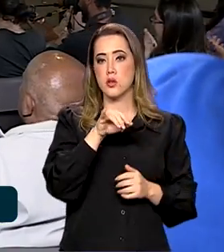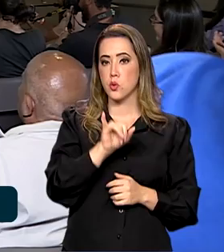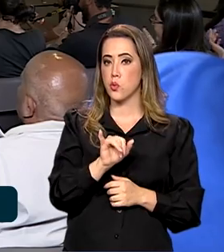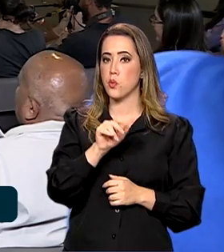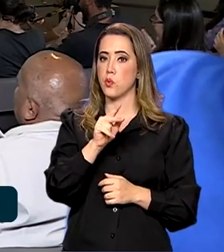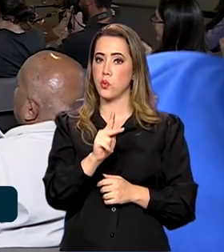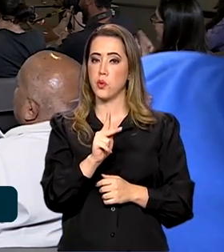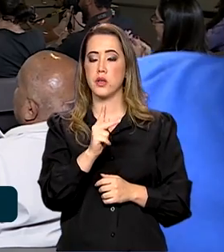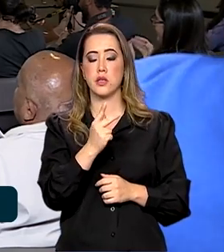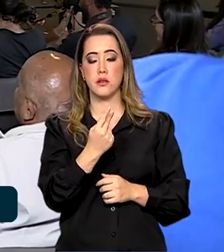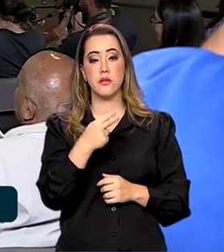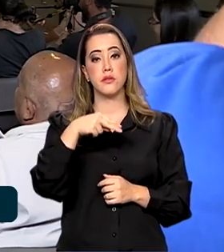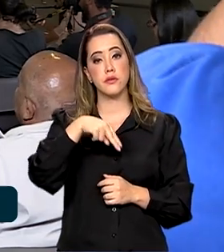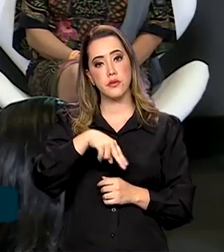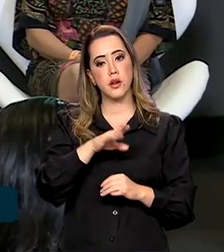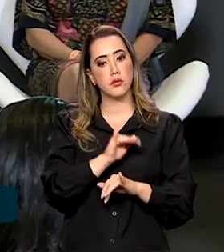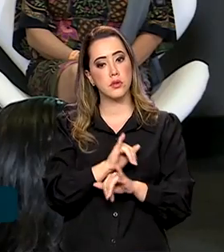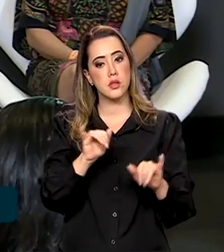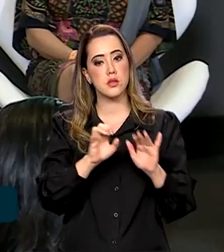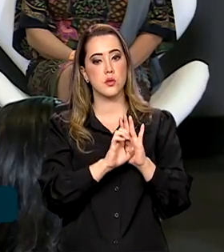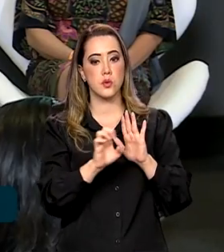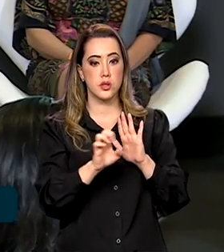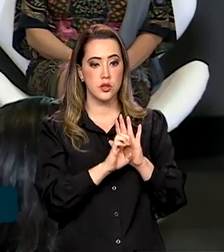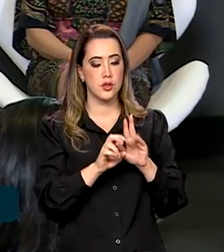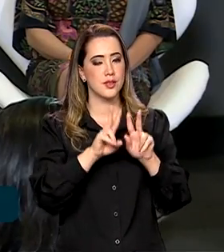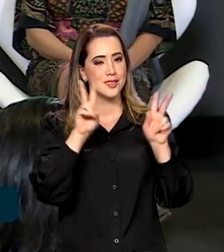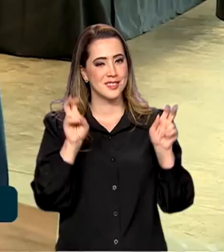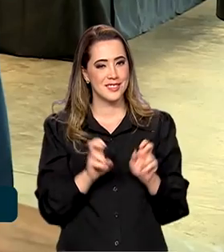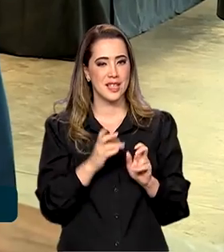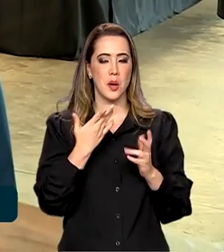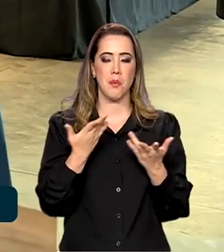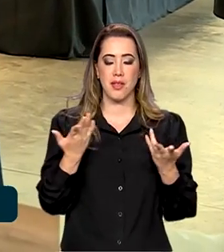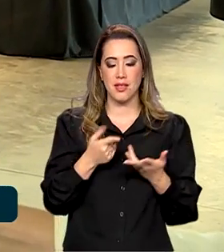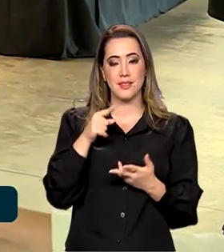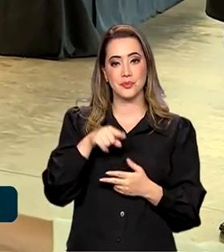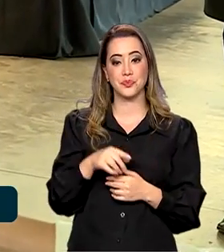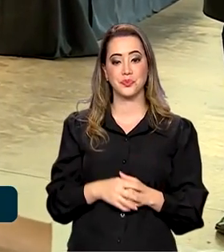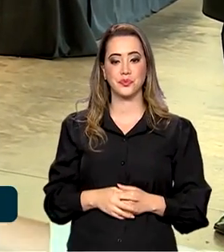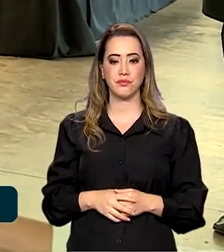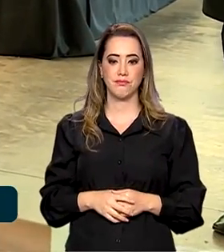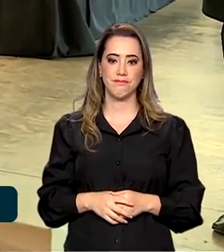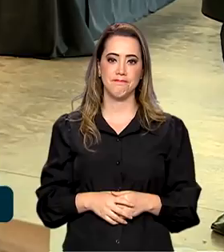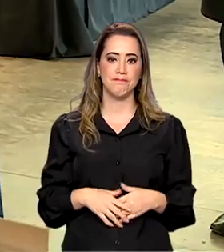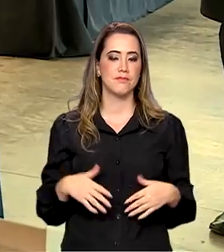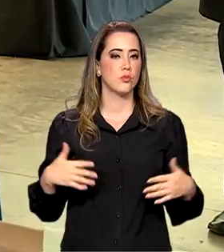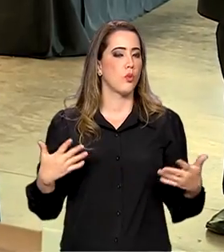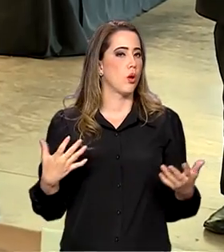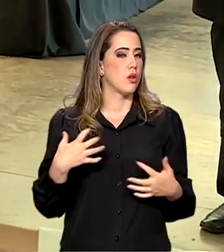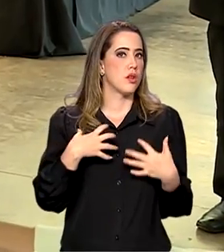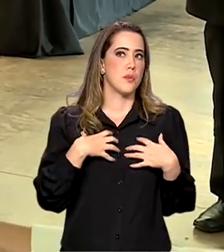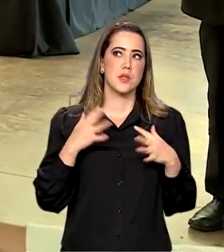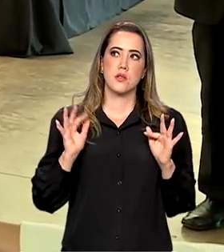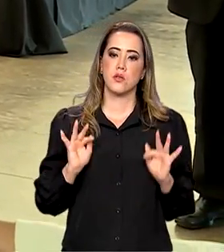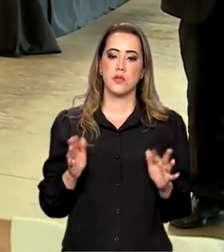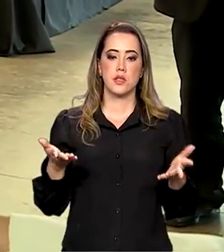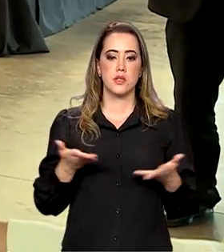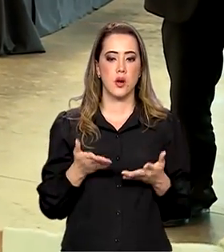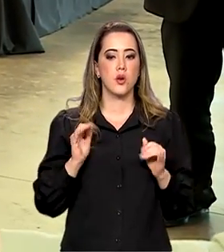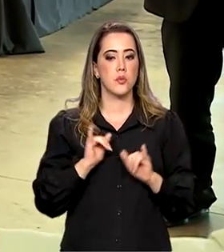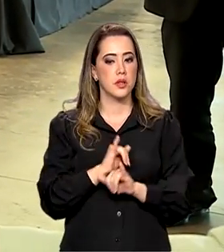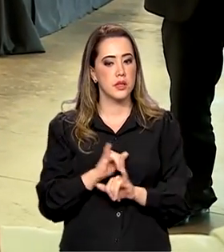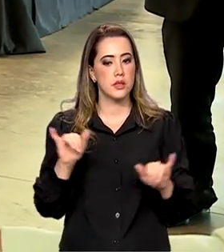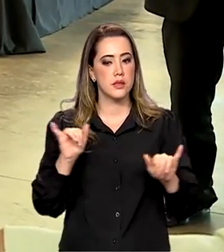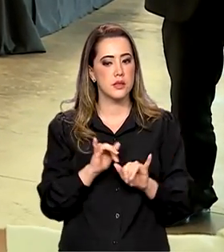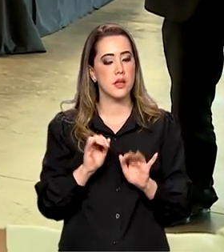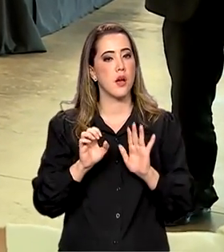-feira o edital do Programa Nacional do Patrimônio Imaterial. Estou muito feliz com esse momento agora, poder estar fazendo esse lançamento, esses